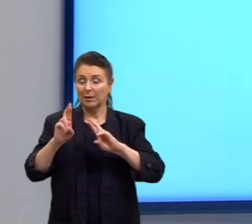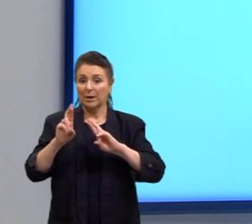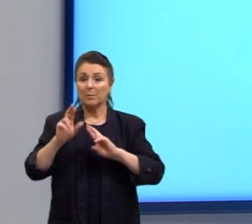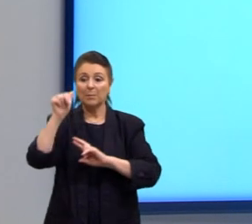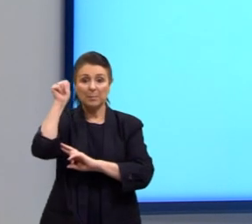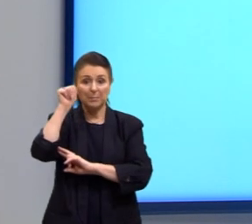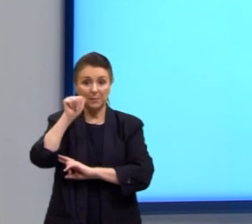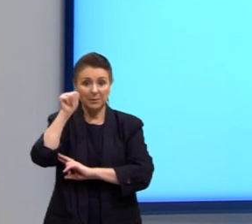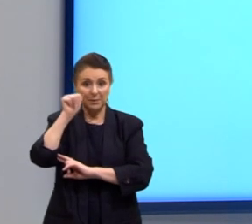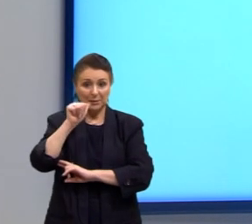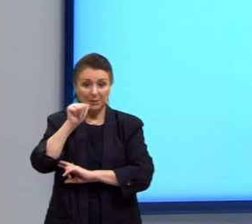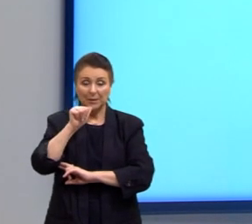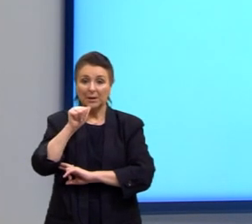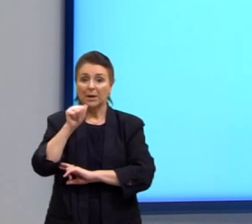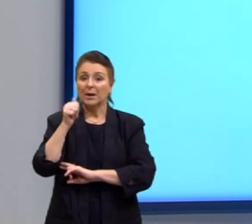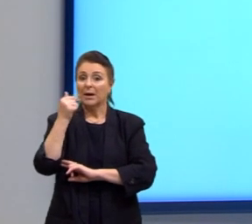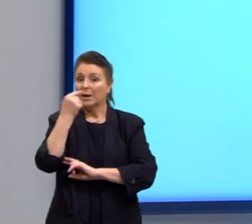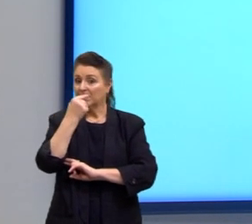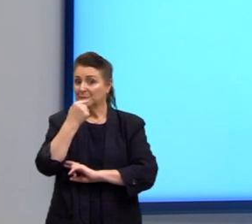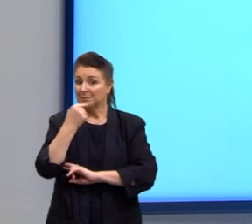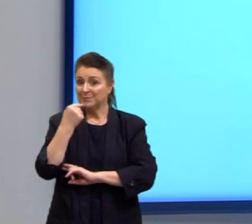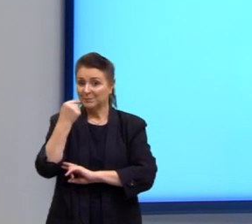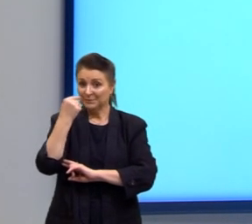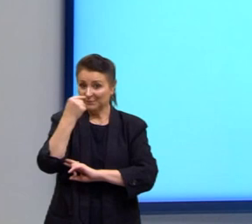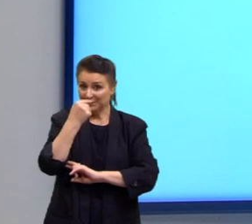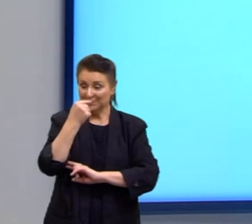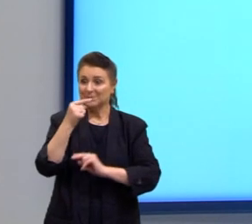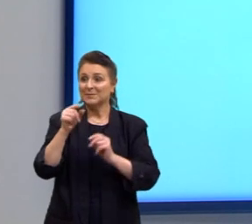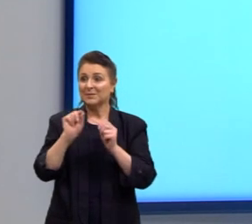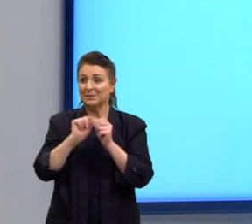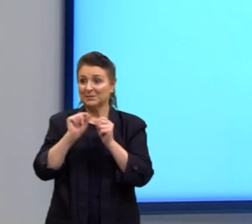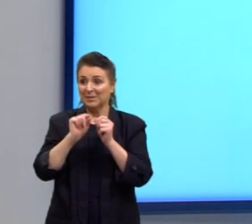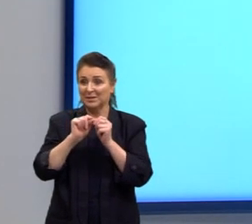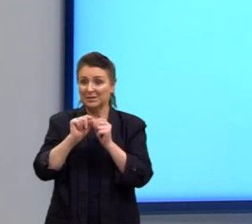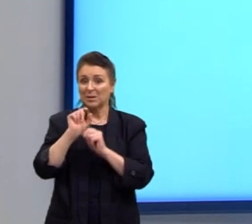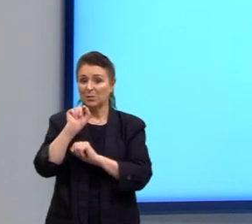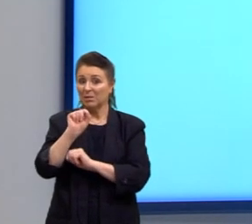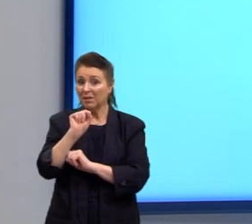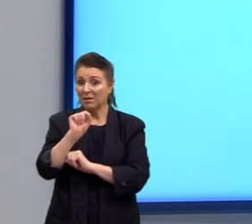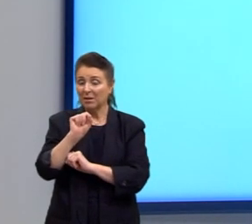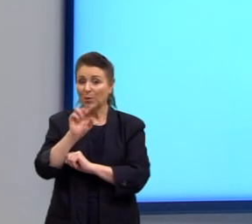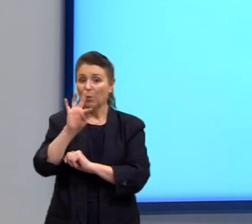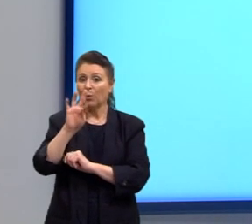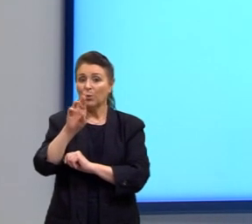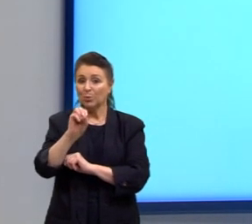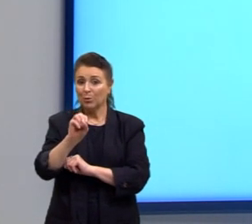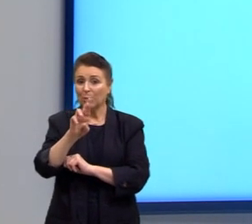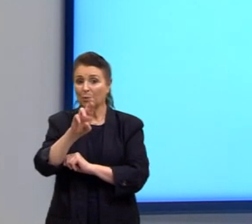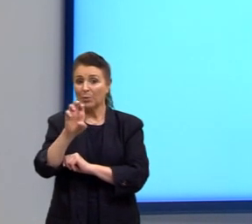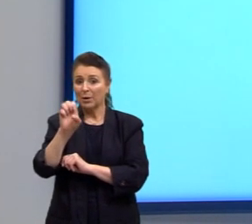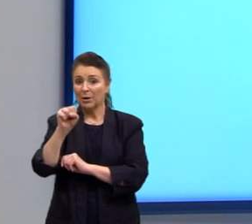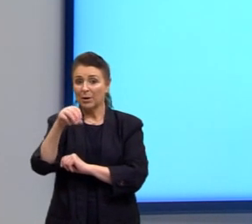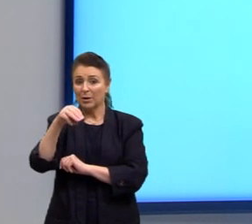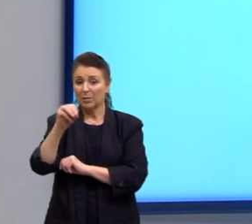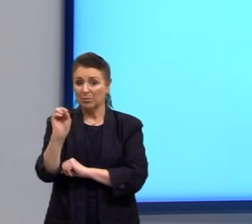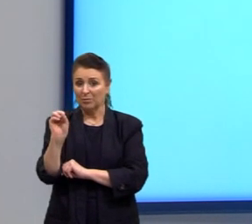rosaura a boca se faça torresmo. Como assim, professor? Isso aí não tem uma lógica.